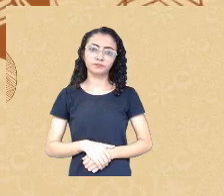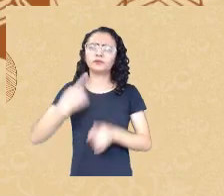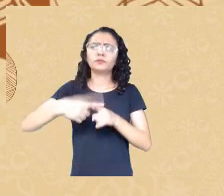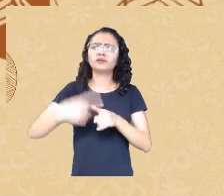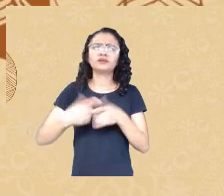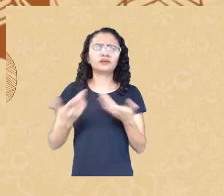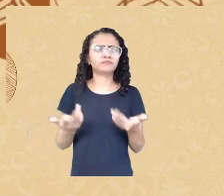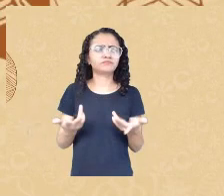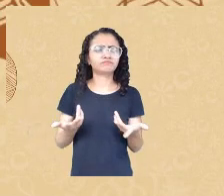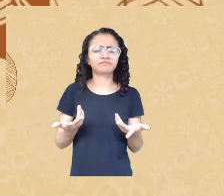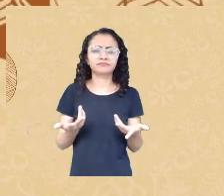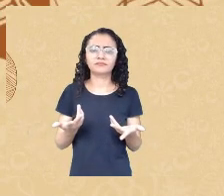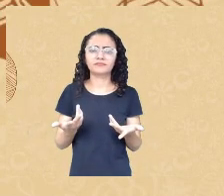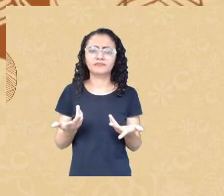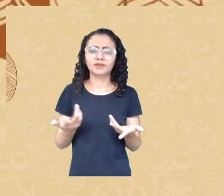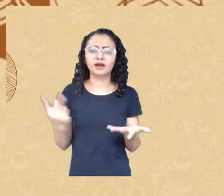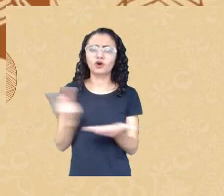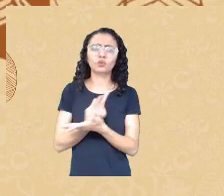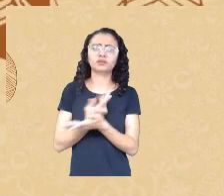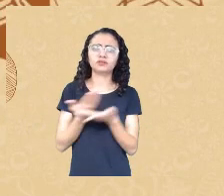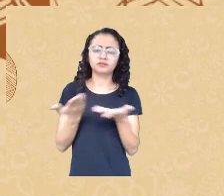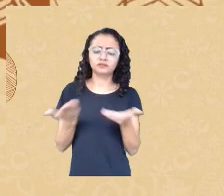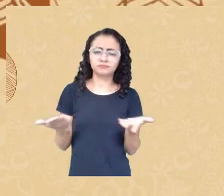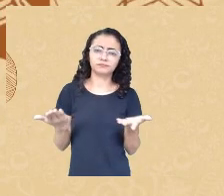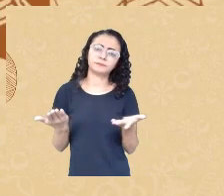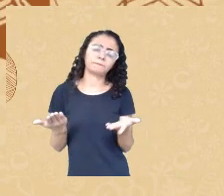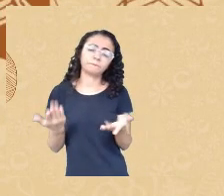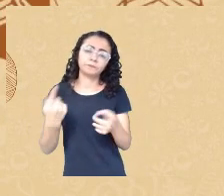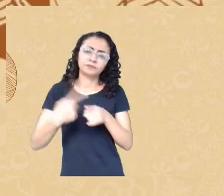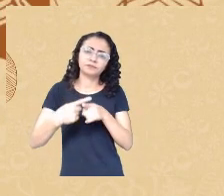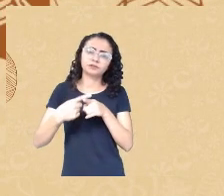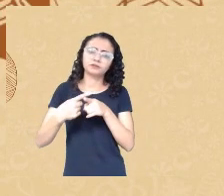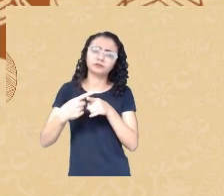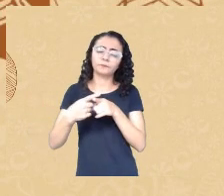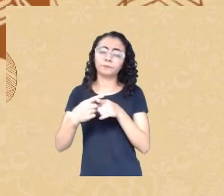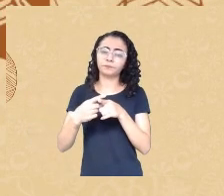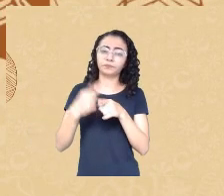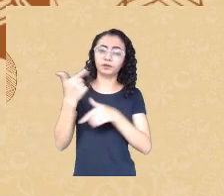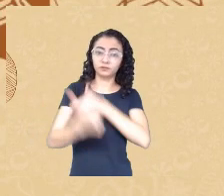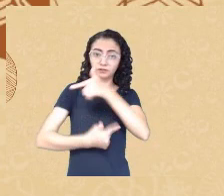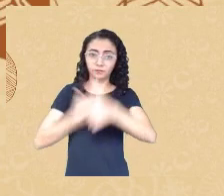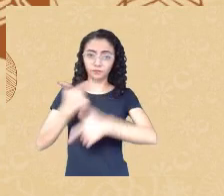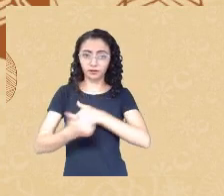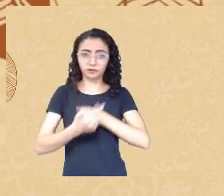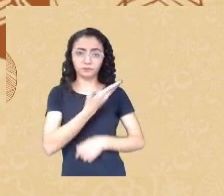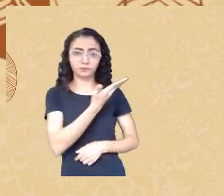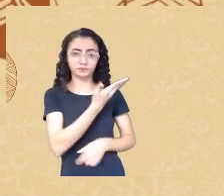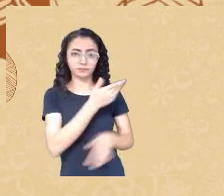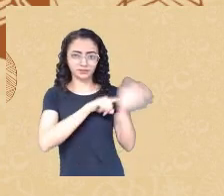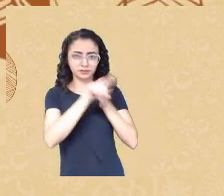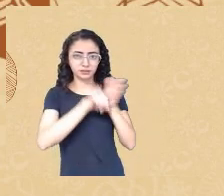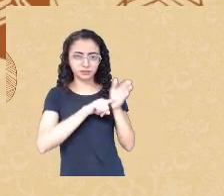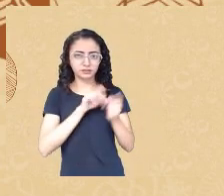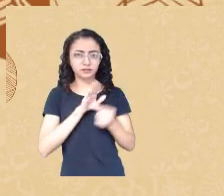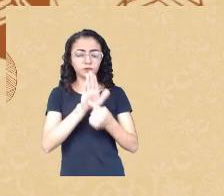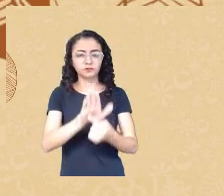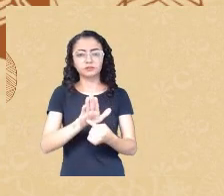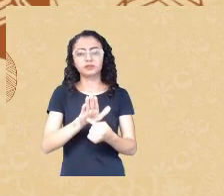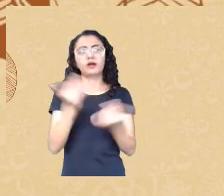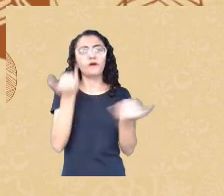buscar a origem das coisas esse trabalho que mostra que é dado de 87 mil participantes